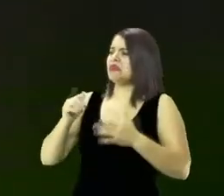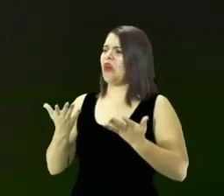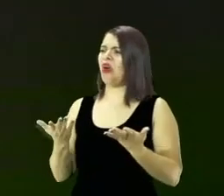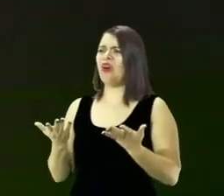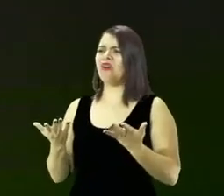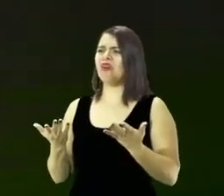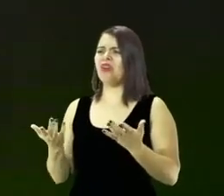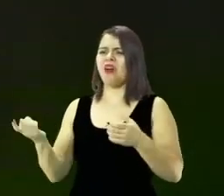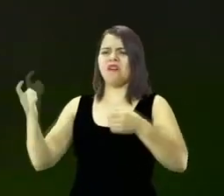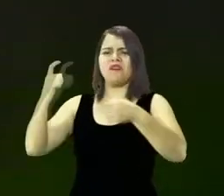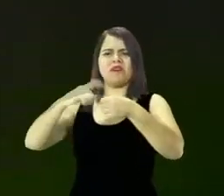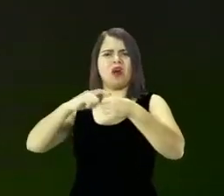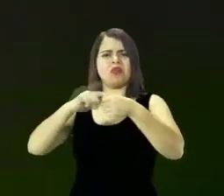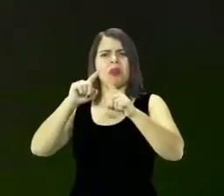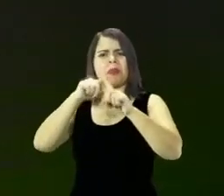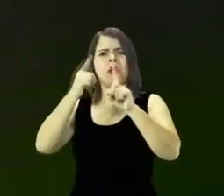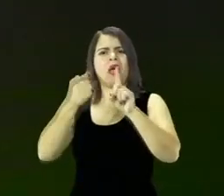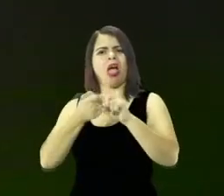já velho